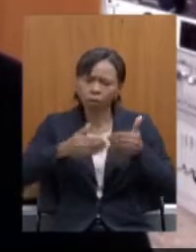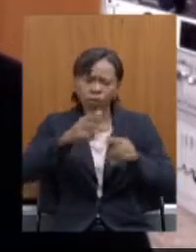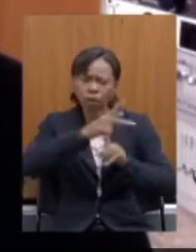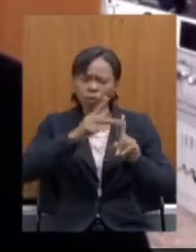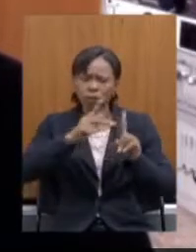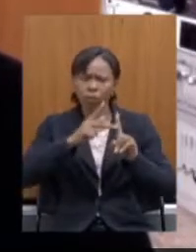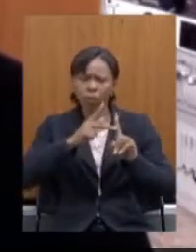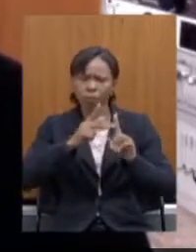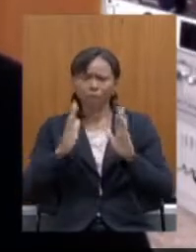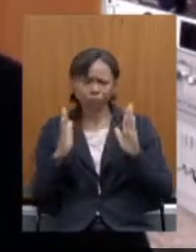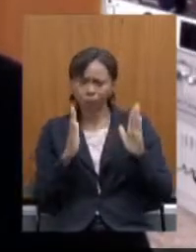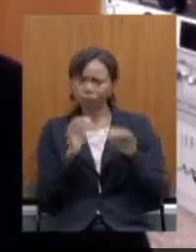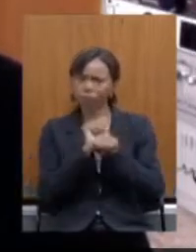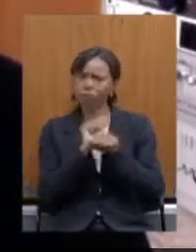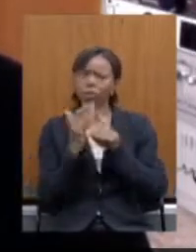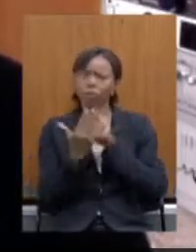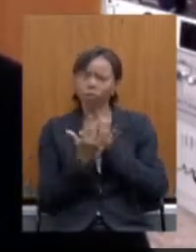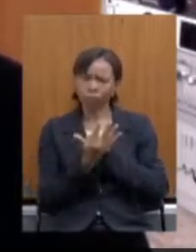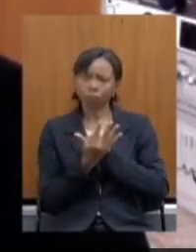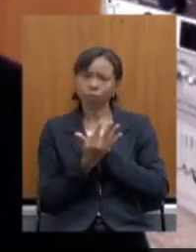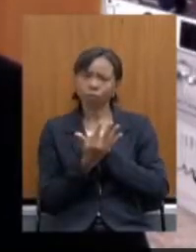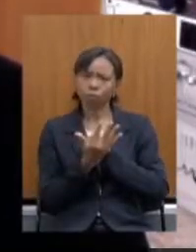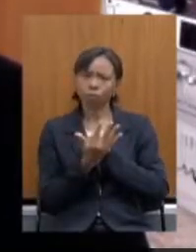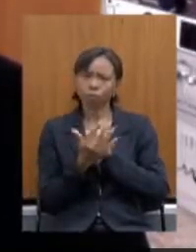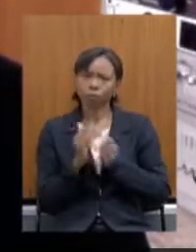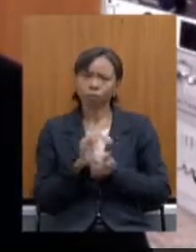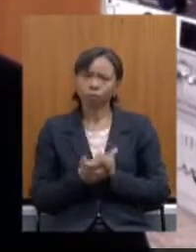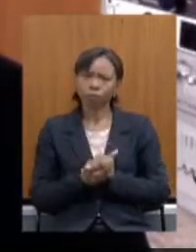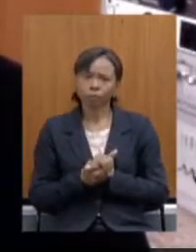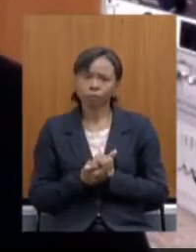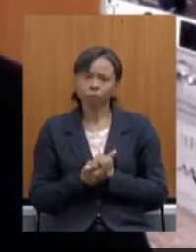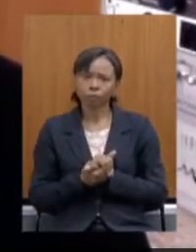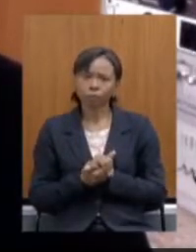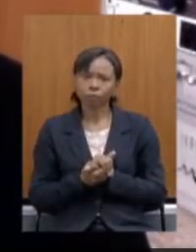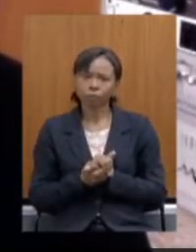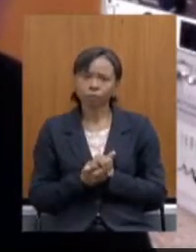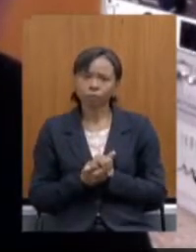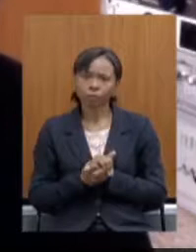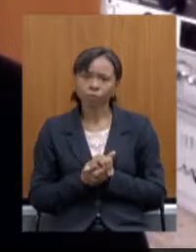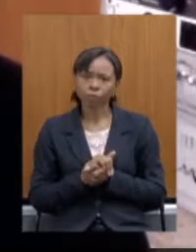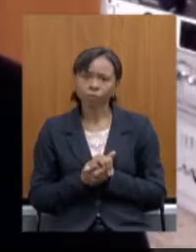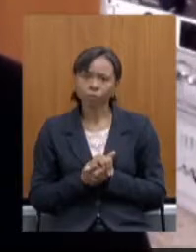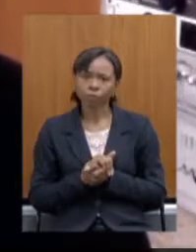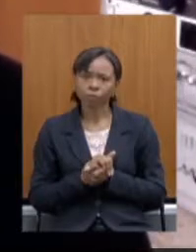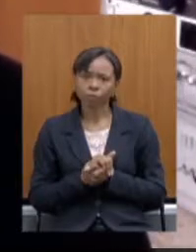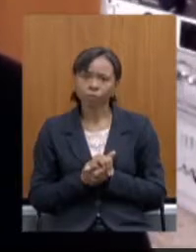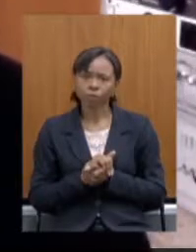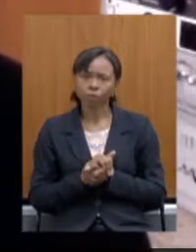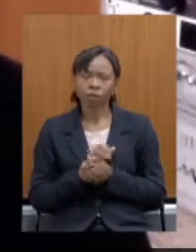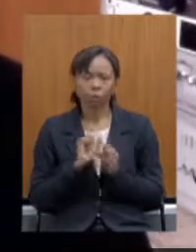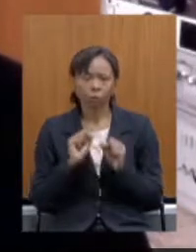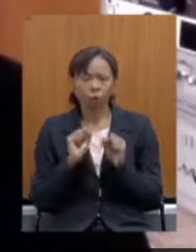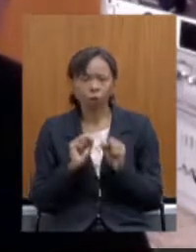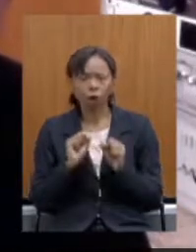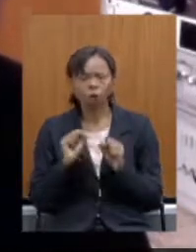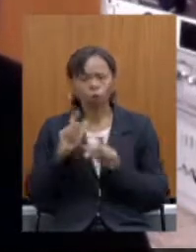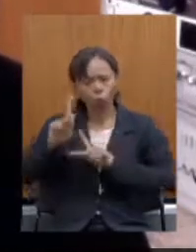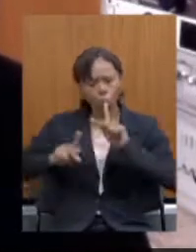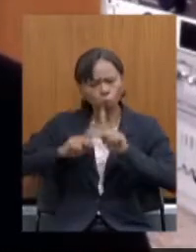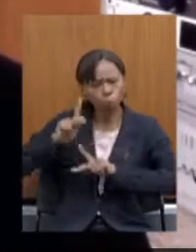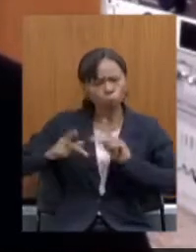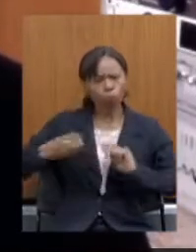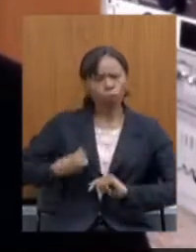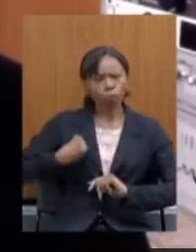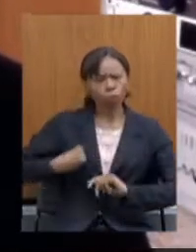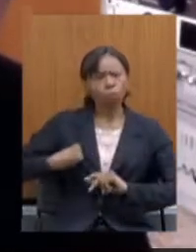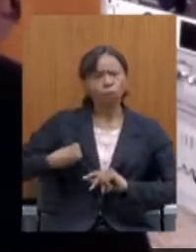crise de pandemia para sim abrir a a consulta popular é